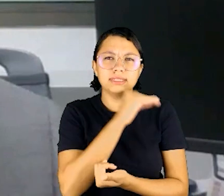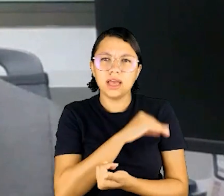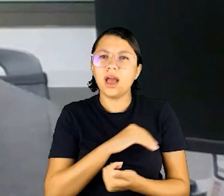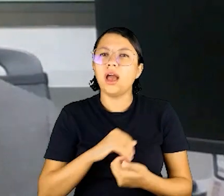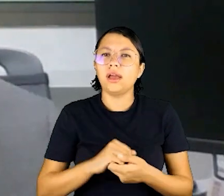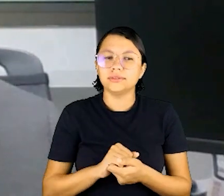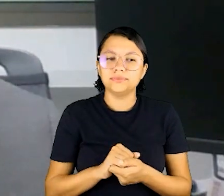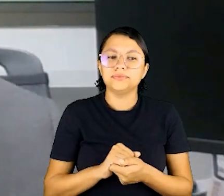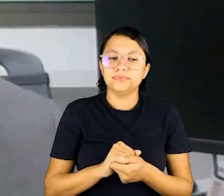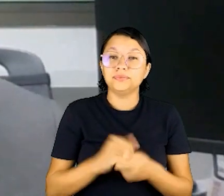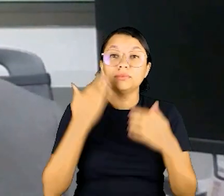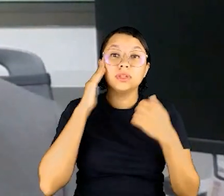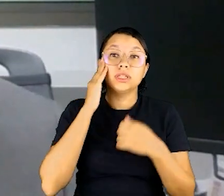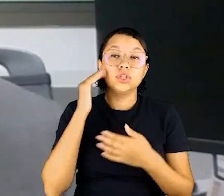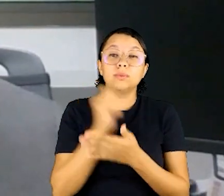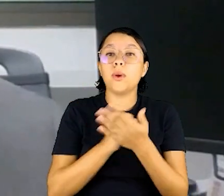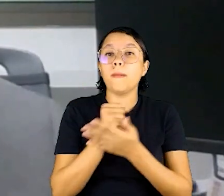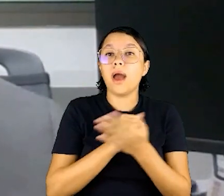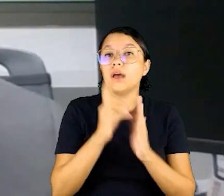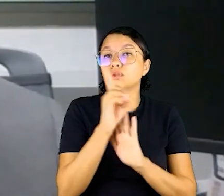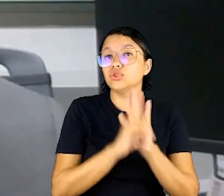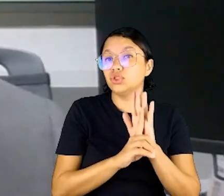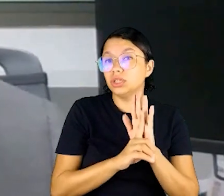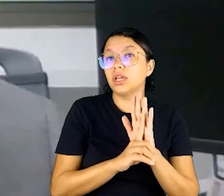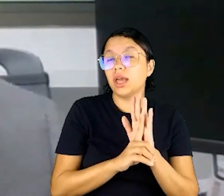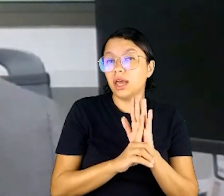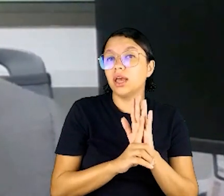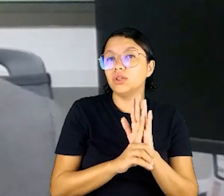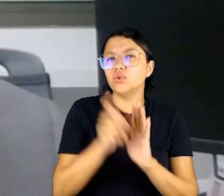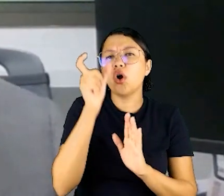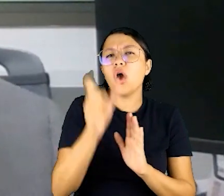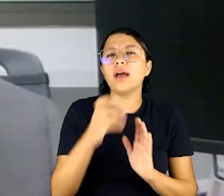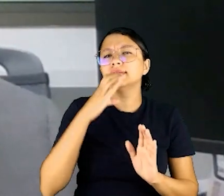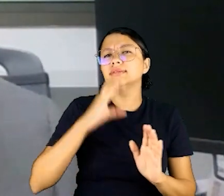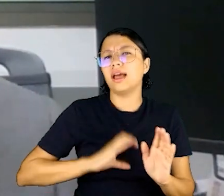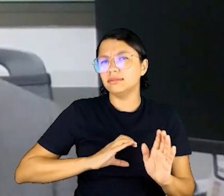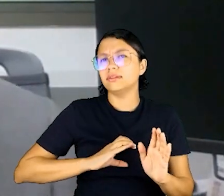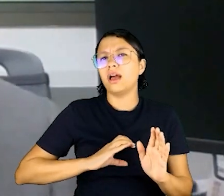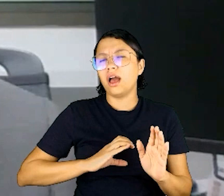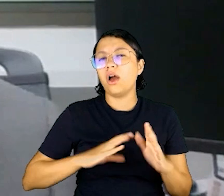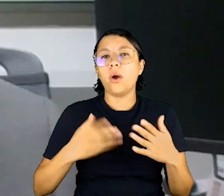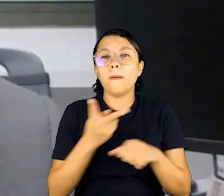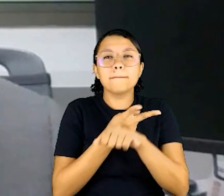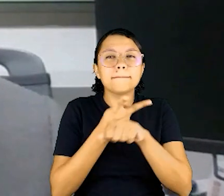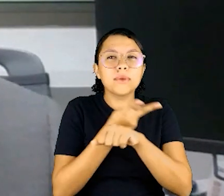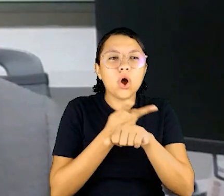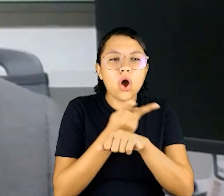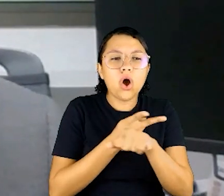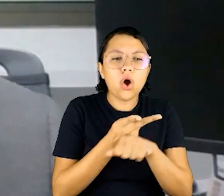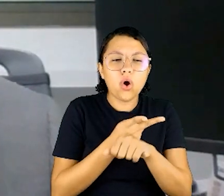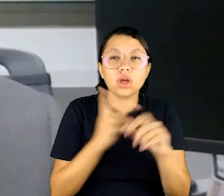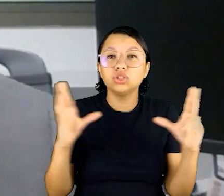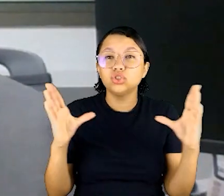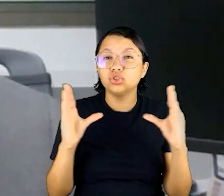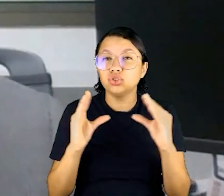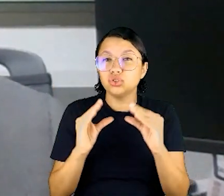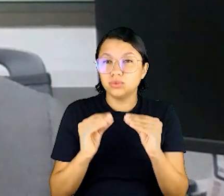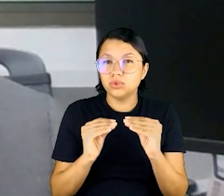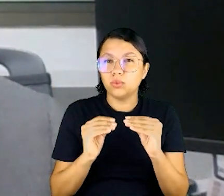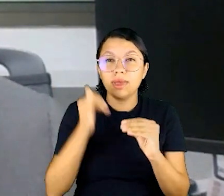né, os adolescentes, noções básicas do direito, da cidadania, inclusive, assim, para a gente procurar até